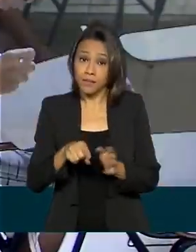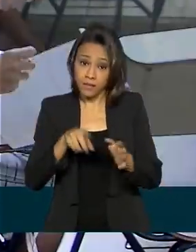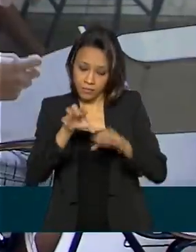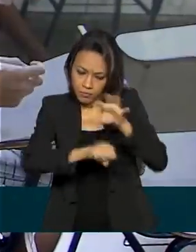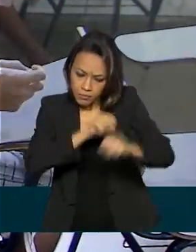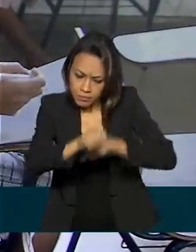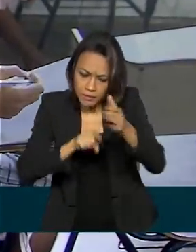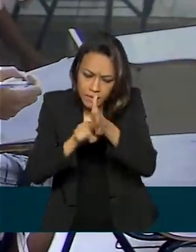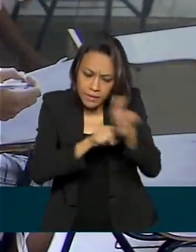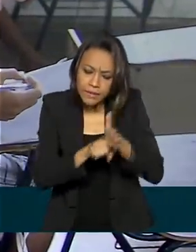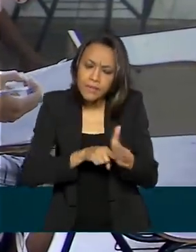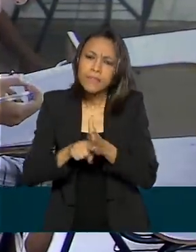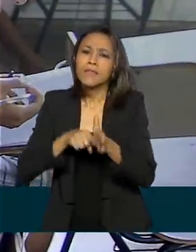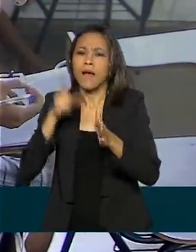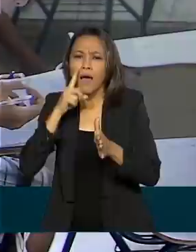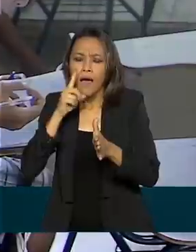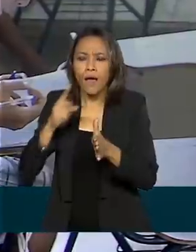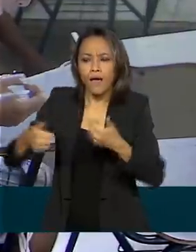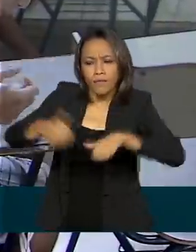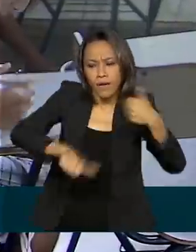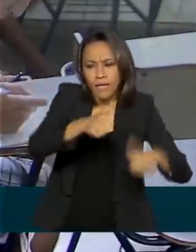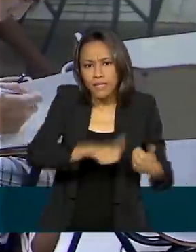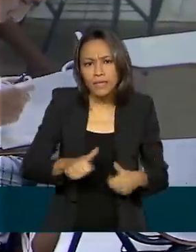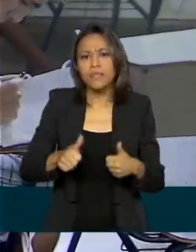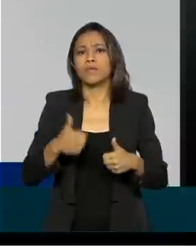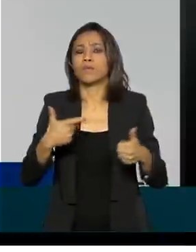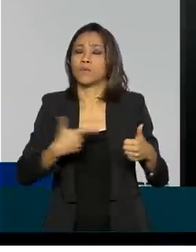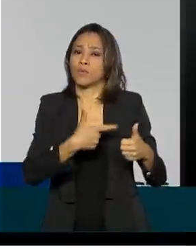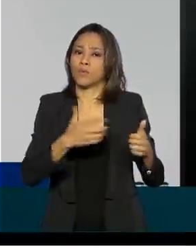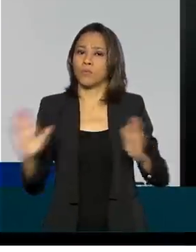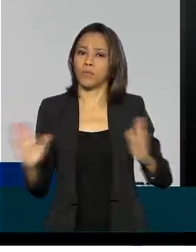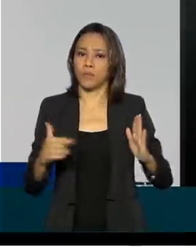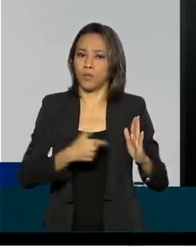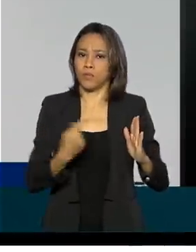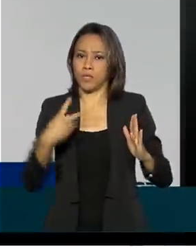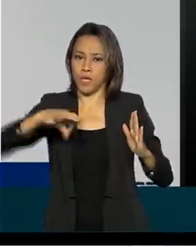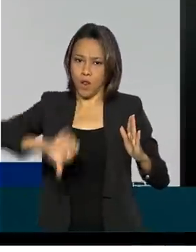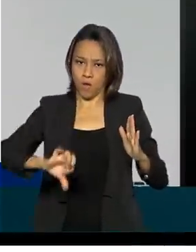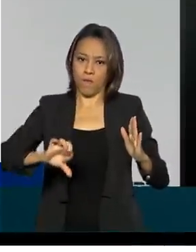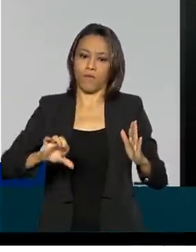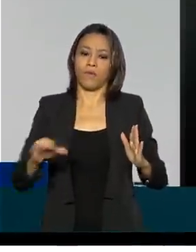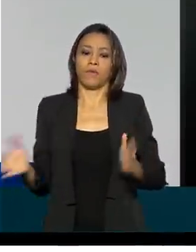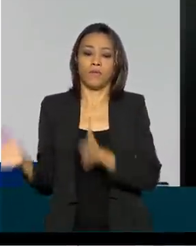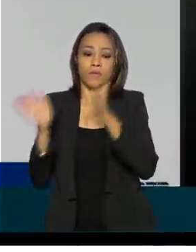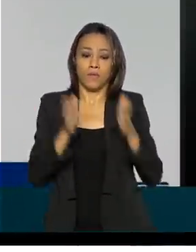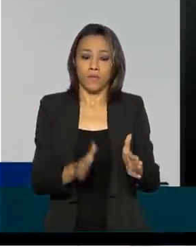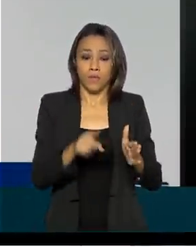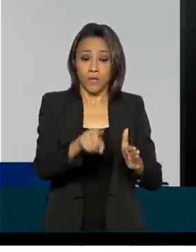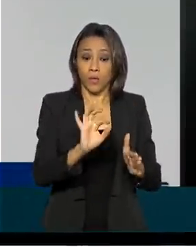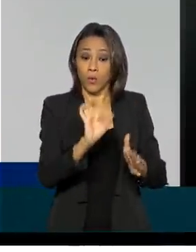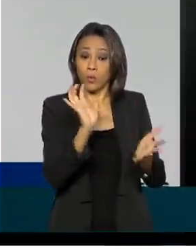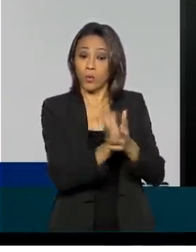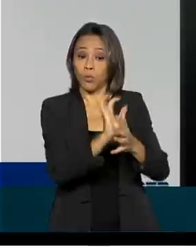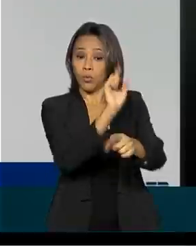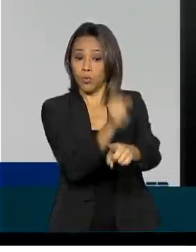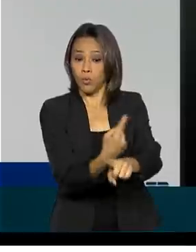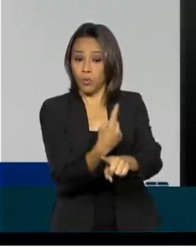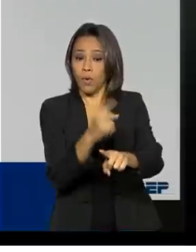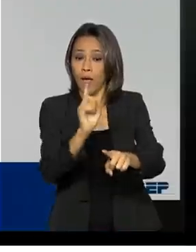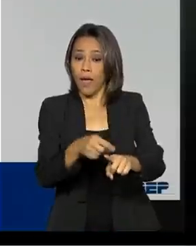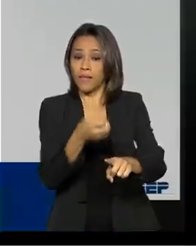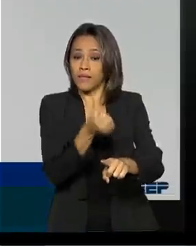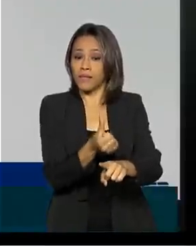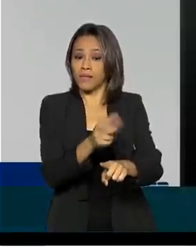testes amostrais do SAEB 2019. O nível 1 é um desempenho maior ou igual a 650